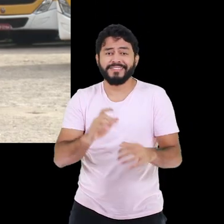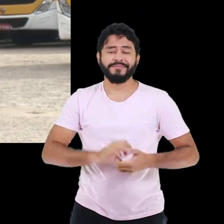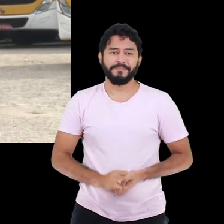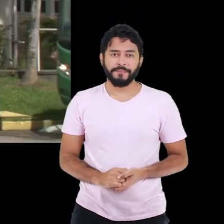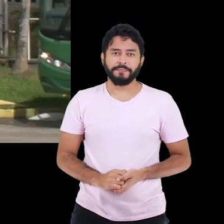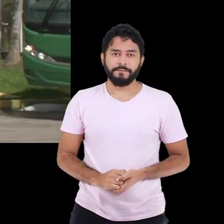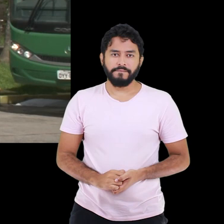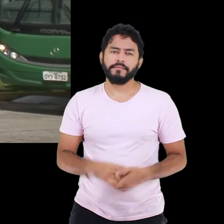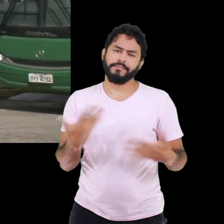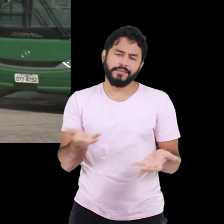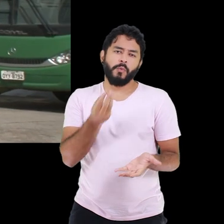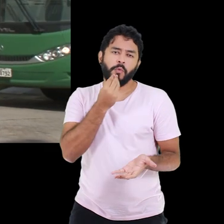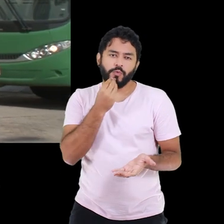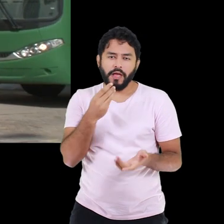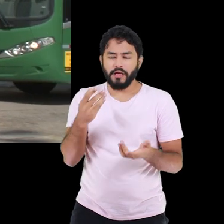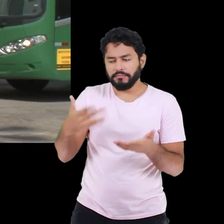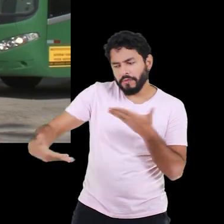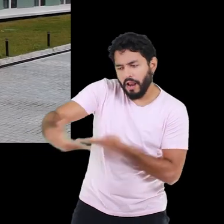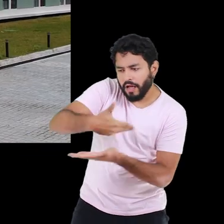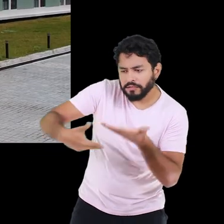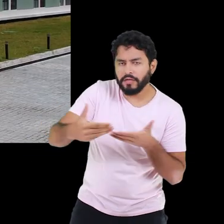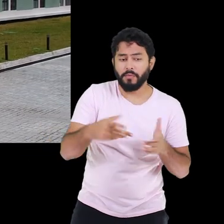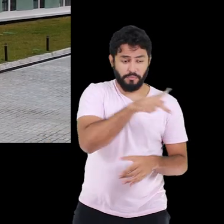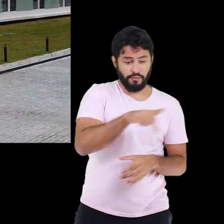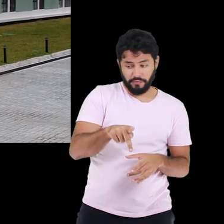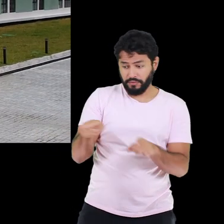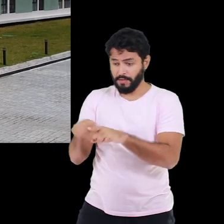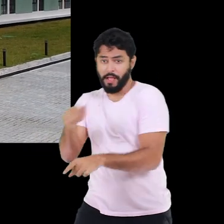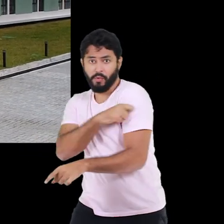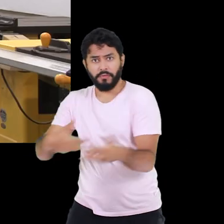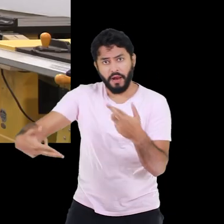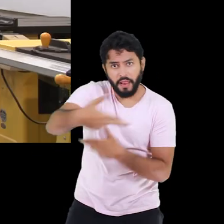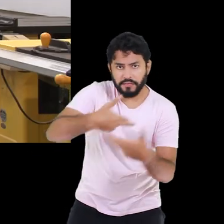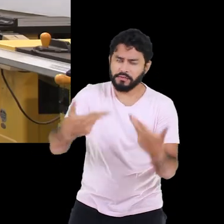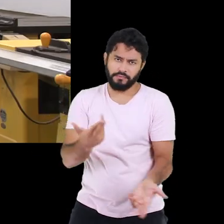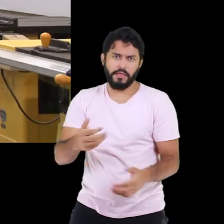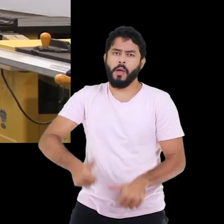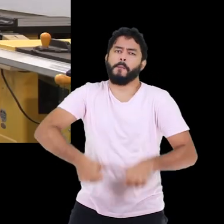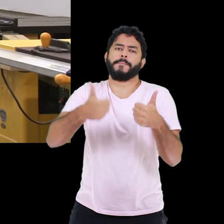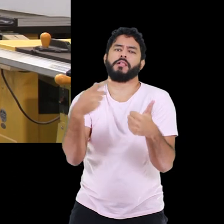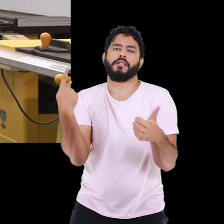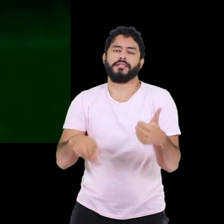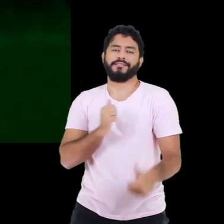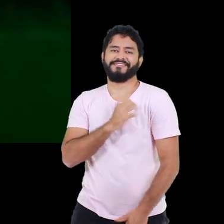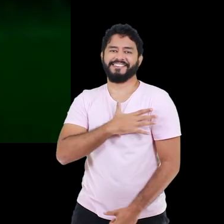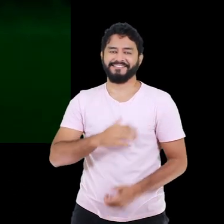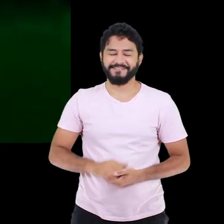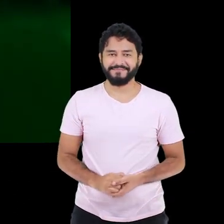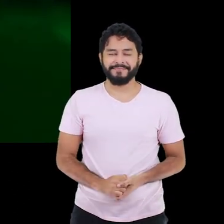isso é muito bom. Essa proximidade dos professores para com os alunos é uma grande virtude aqui da instituição.